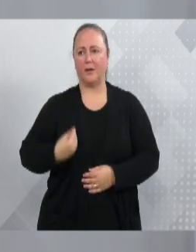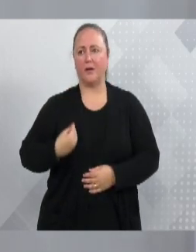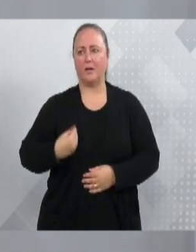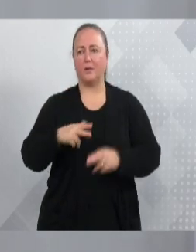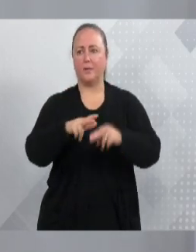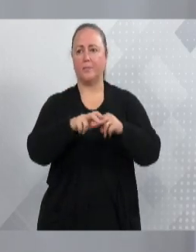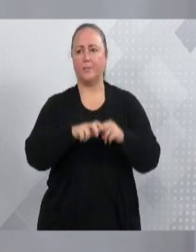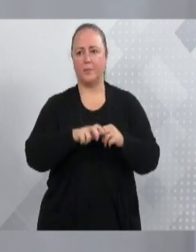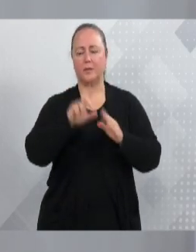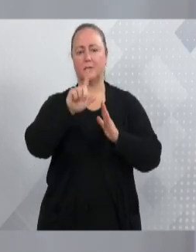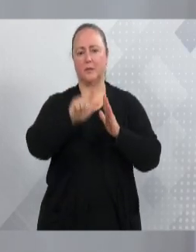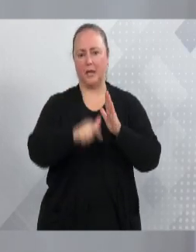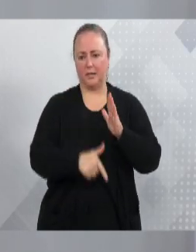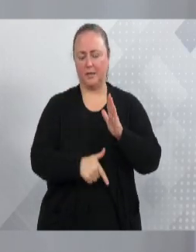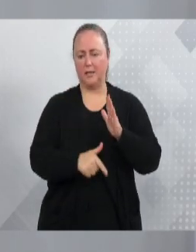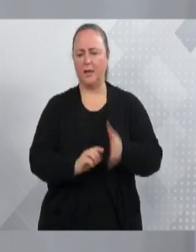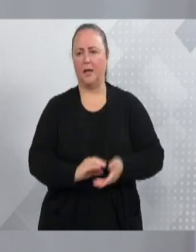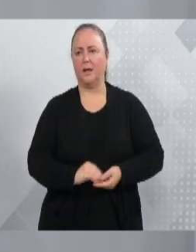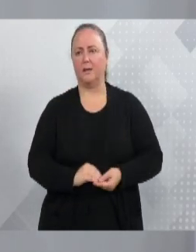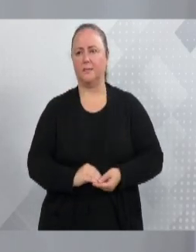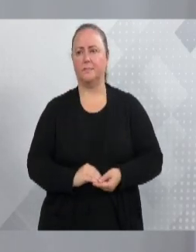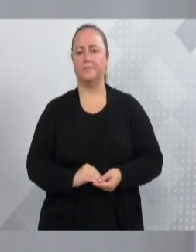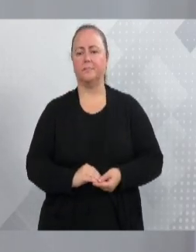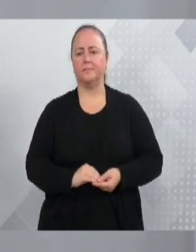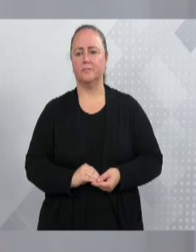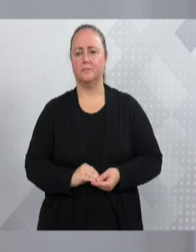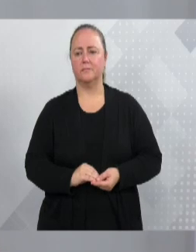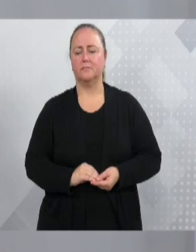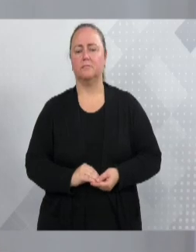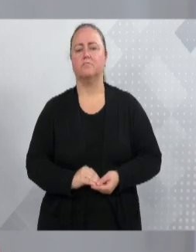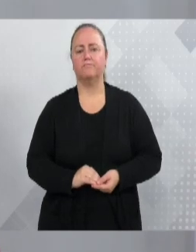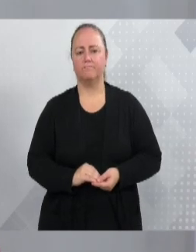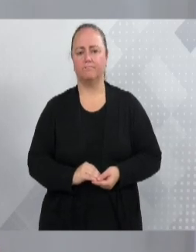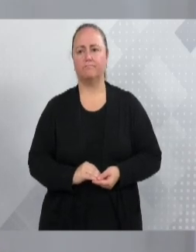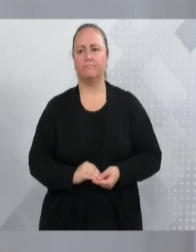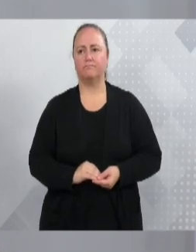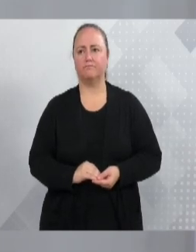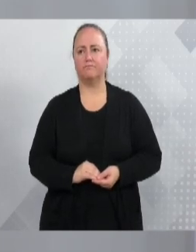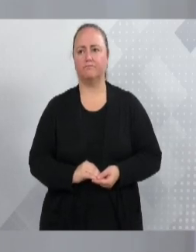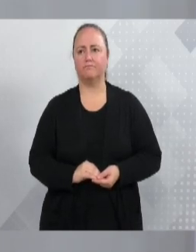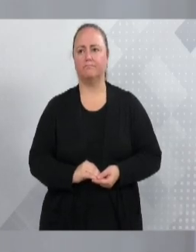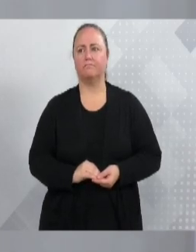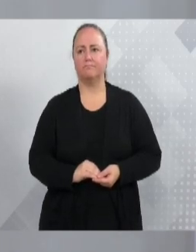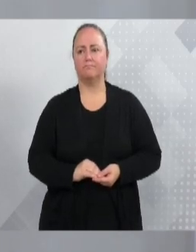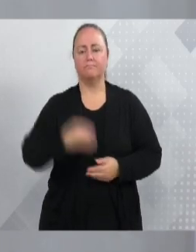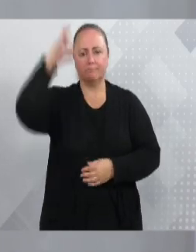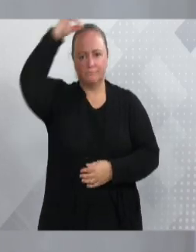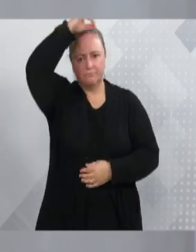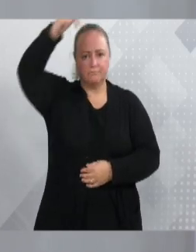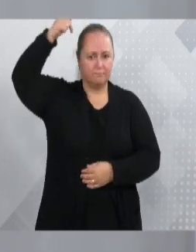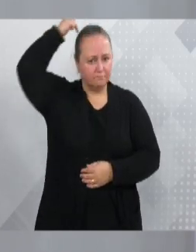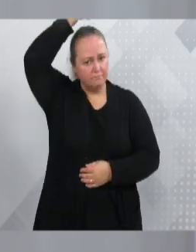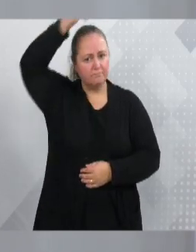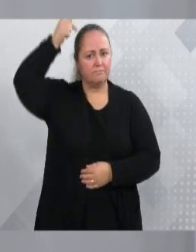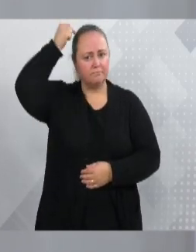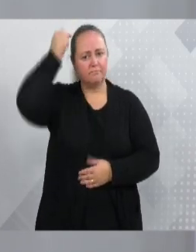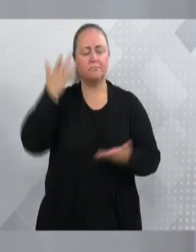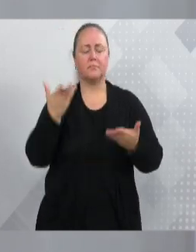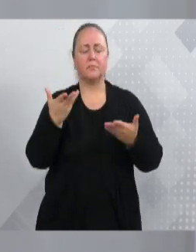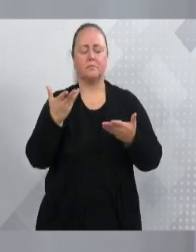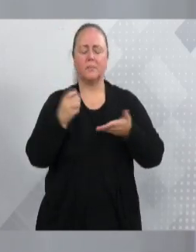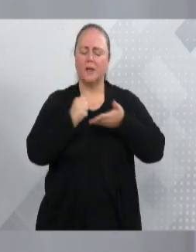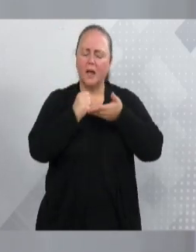justifiquei ao presidente minha chegada tardia, essa tarde, na sessão. Que o Espírito Santo possa confortar essa família